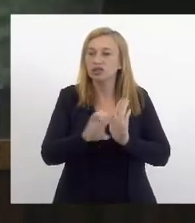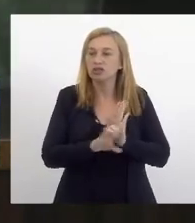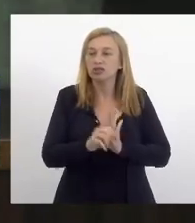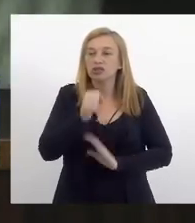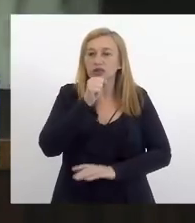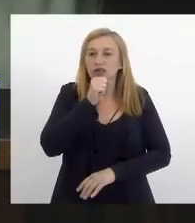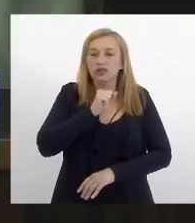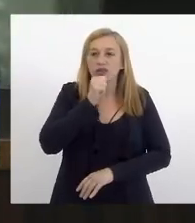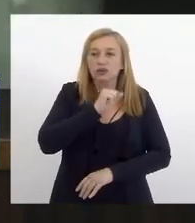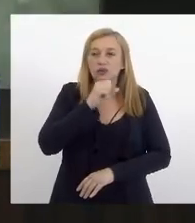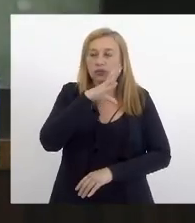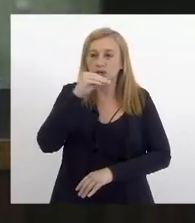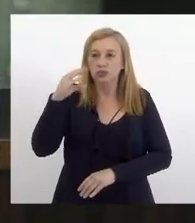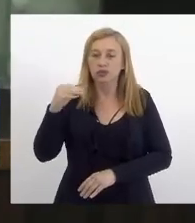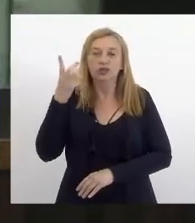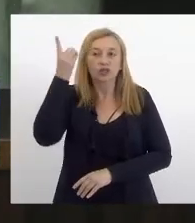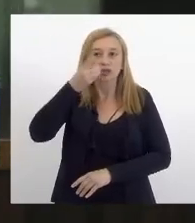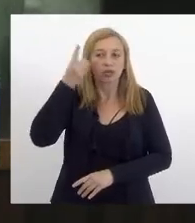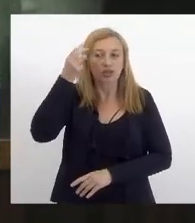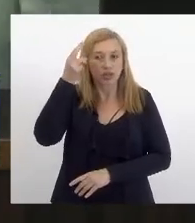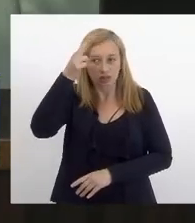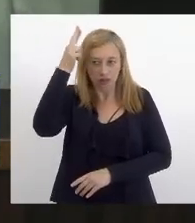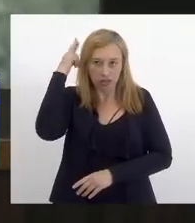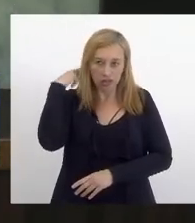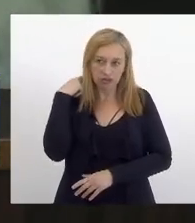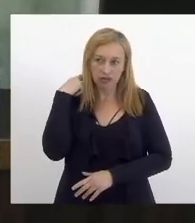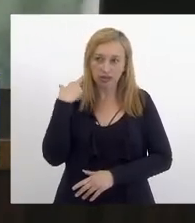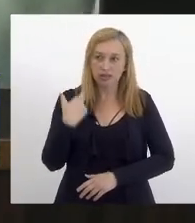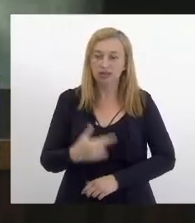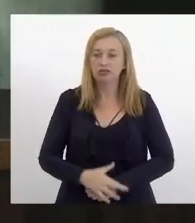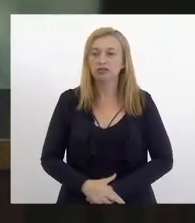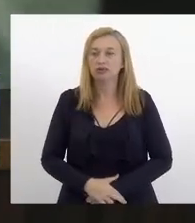idoso deputada Rosane Félix